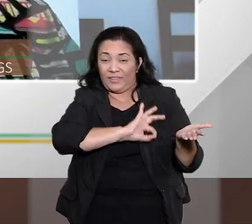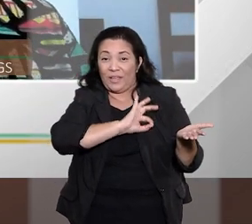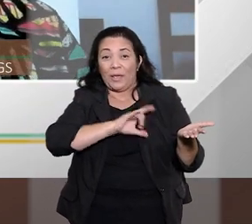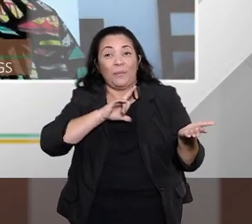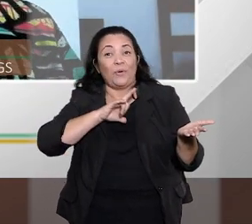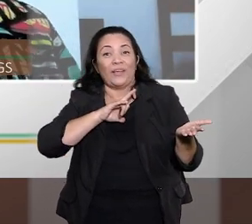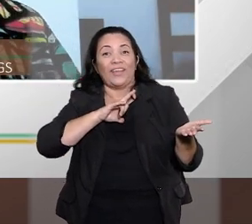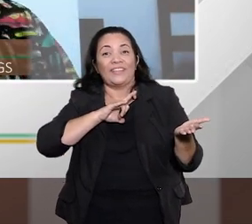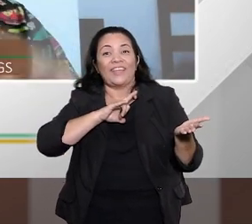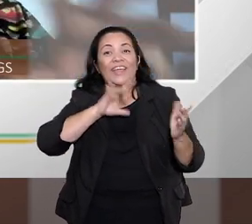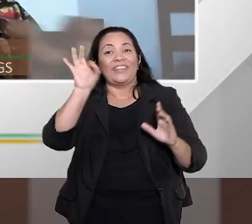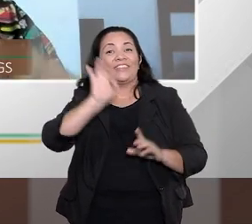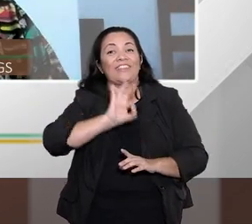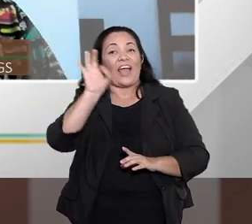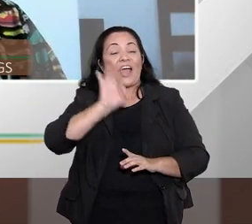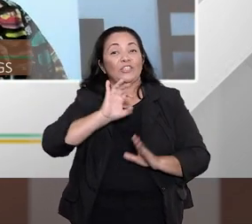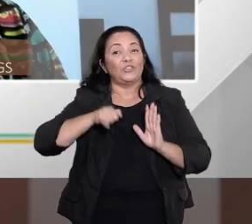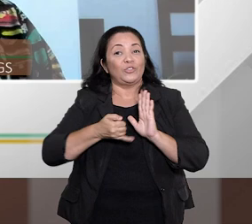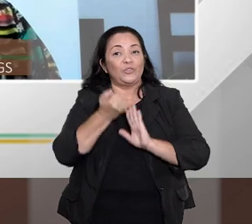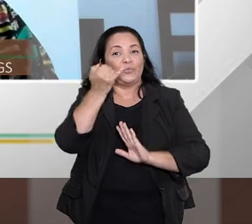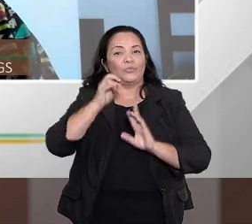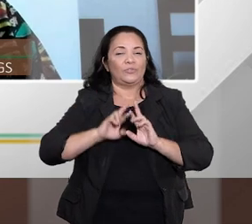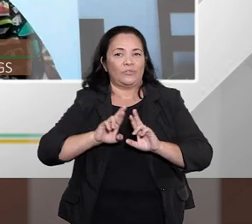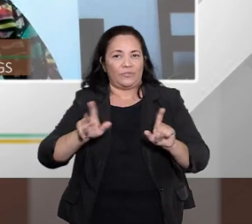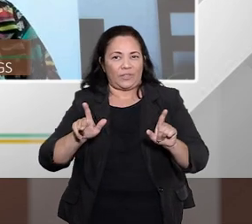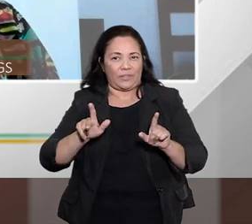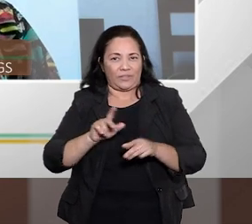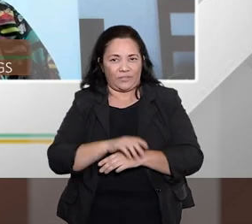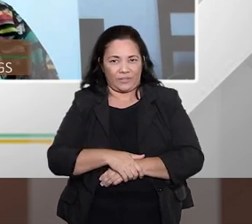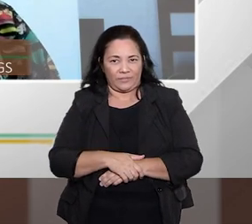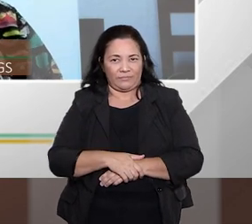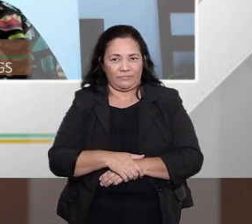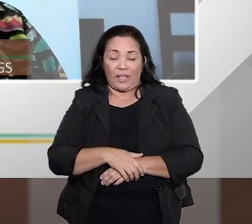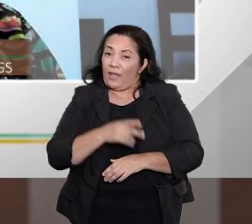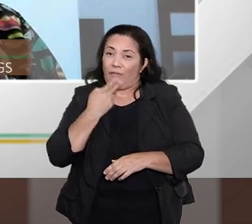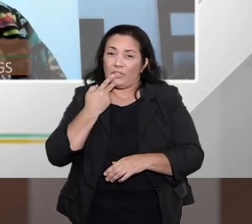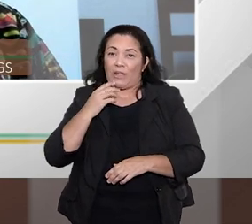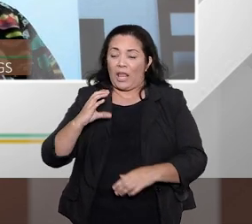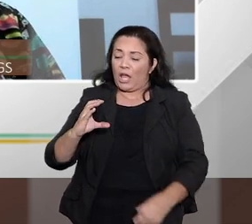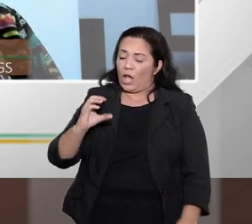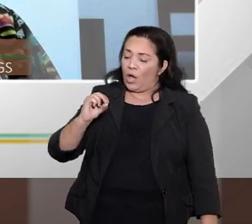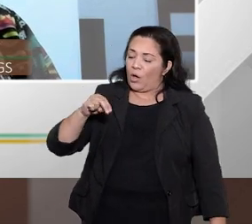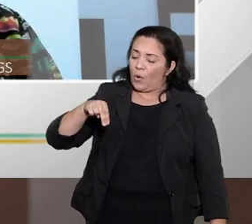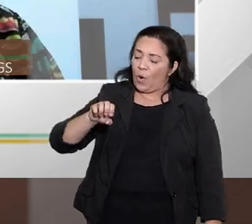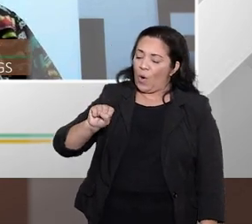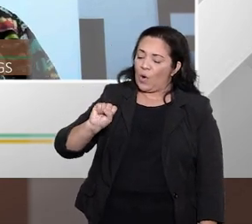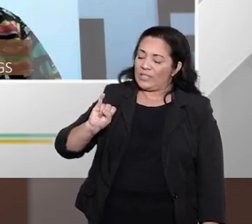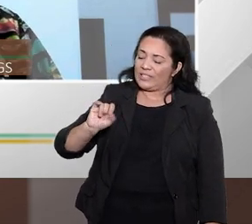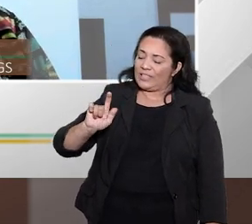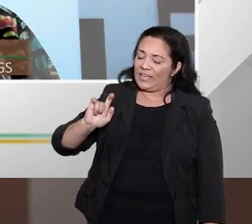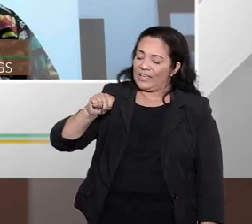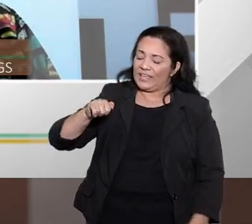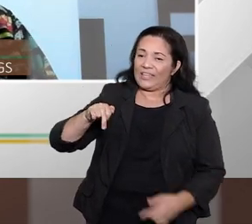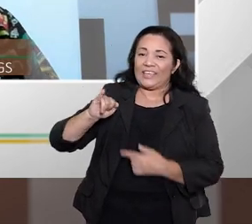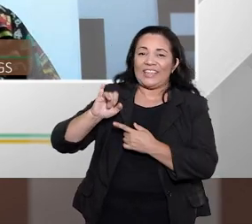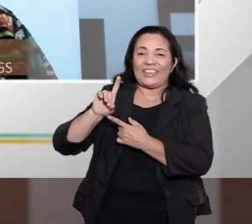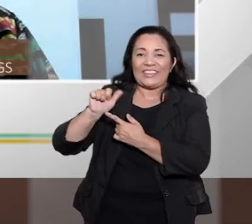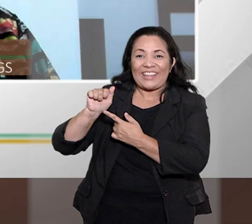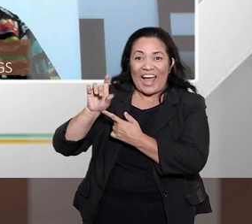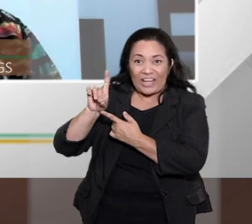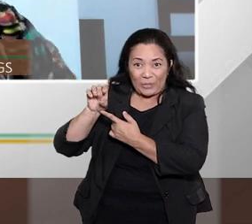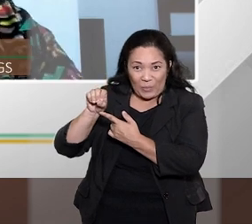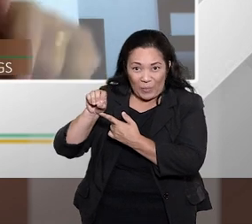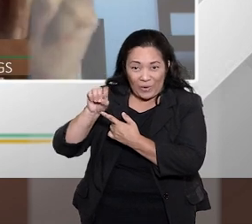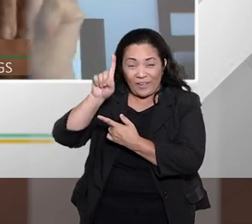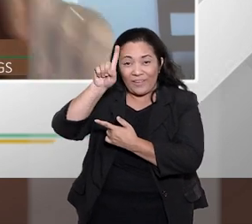taxa de juros, então não explica nada, fica falando, falando, falando, e aí diz, é consignado, é, o idoso pergunta, é consignado, é